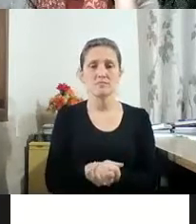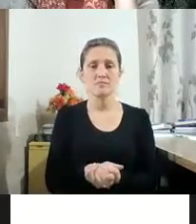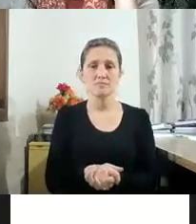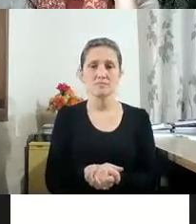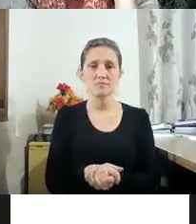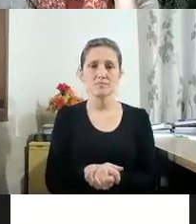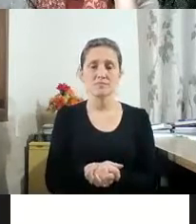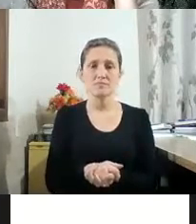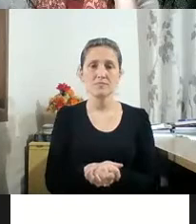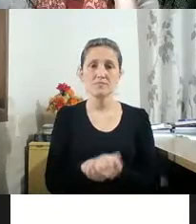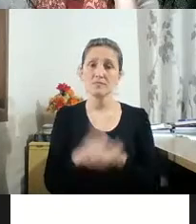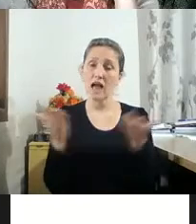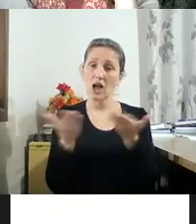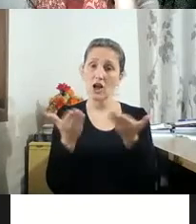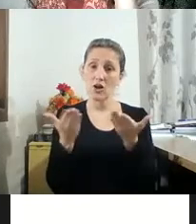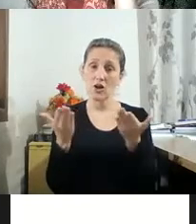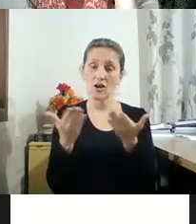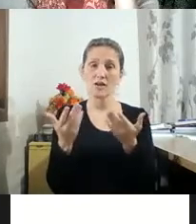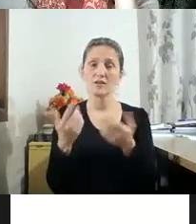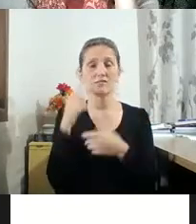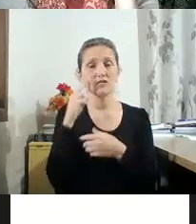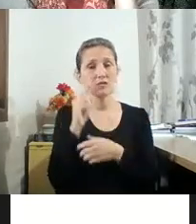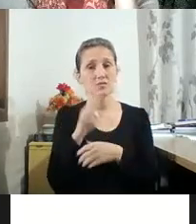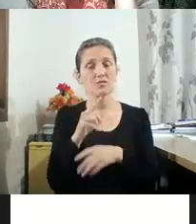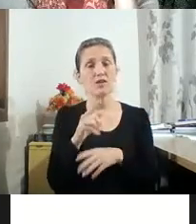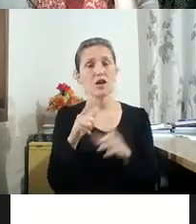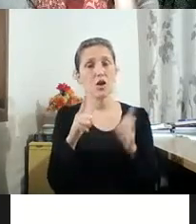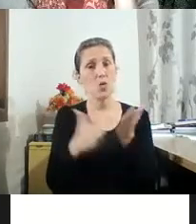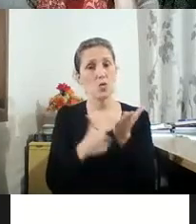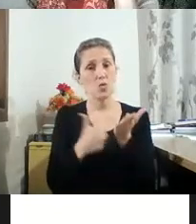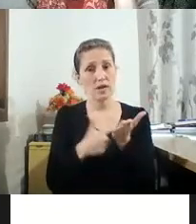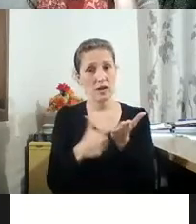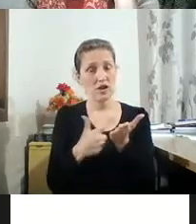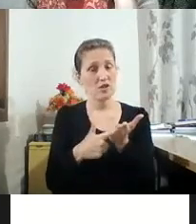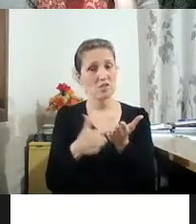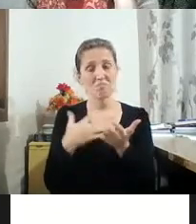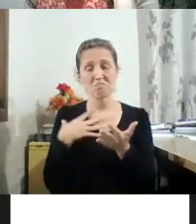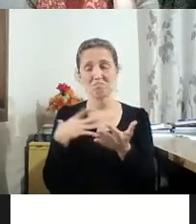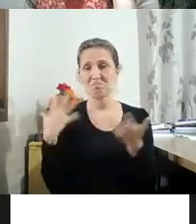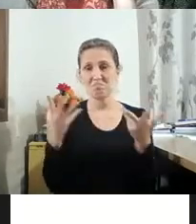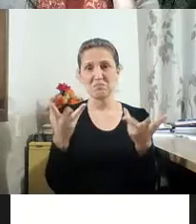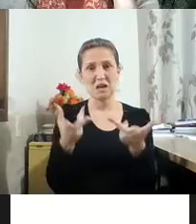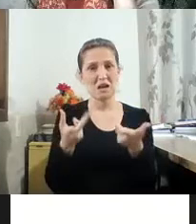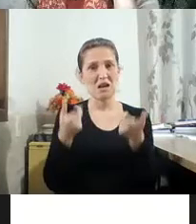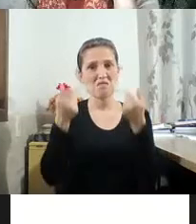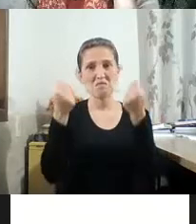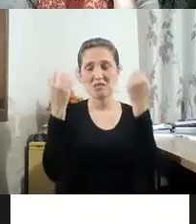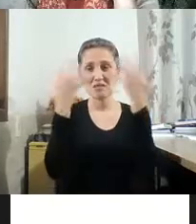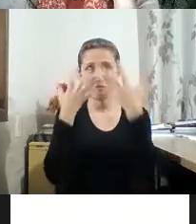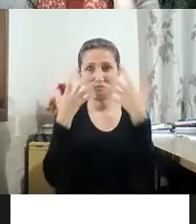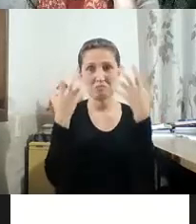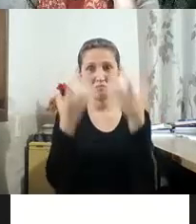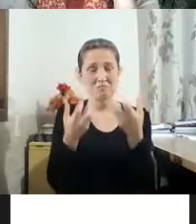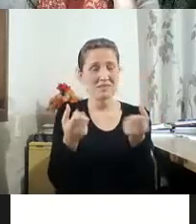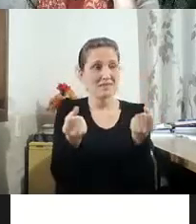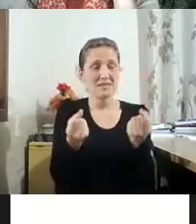E agora nós vamos ao livro que é encantador, que cada vez que a gente